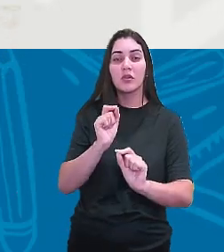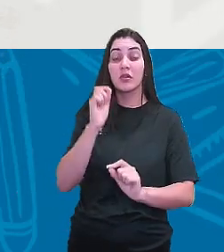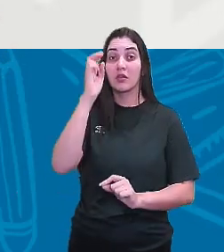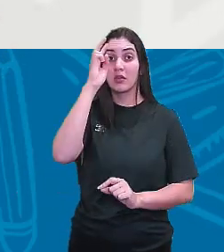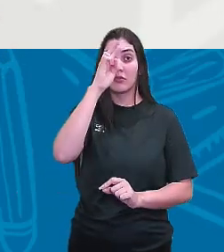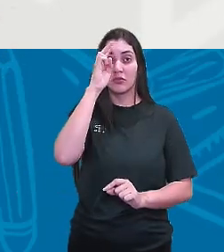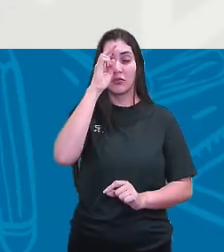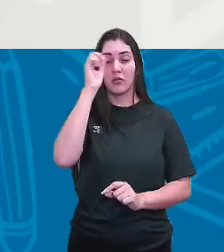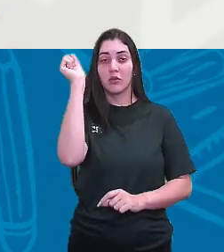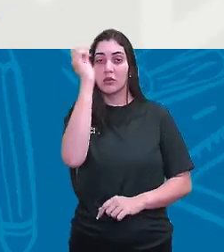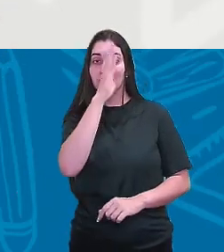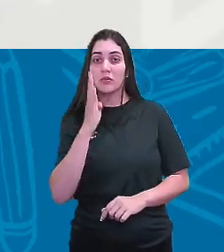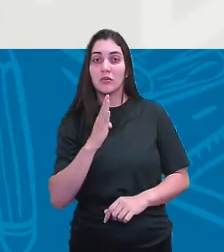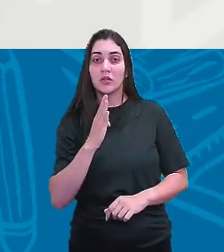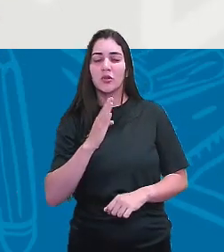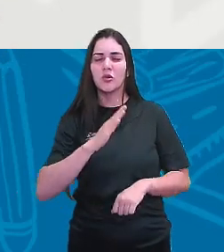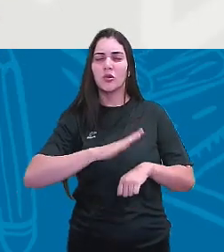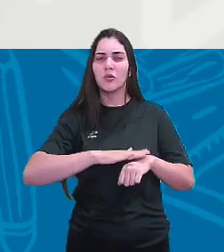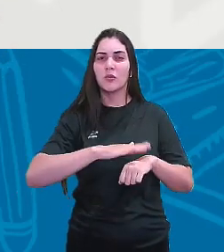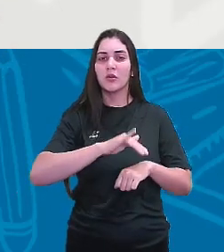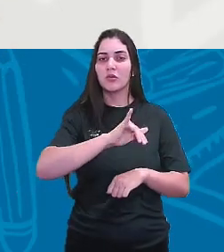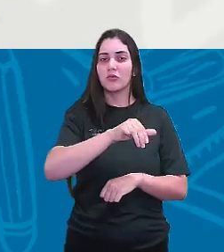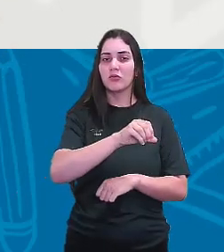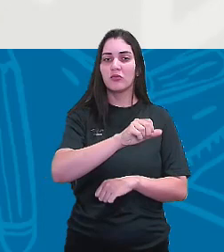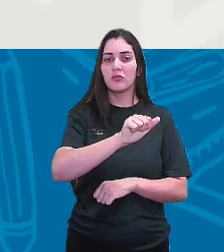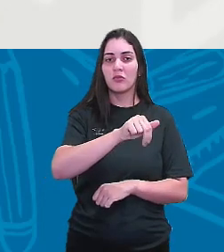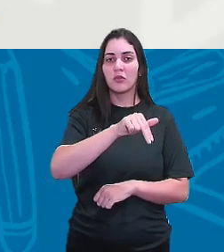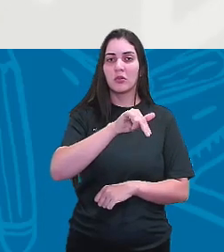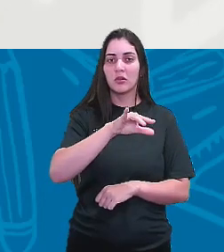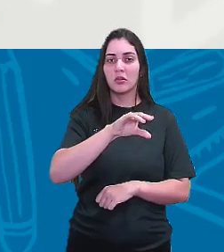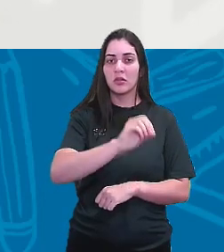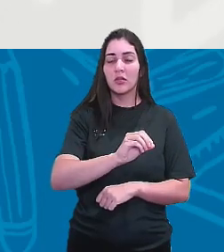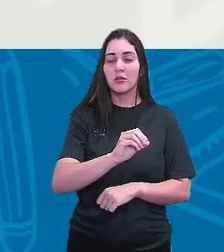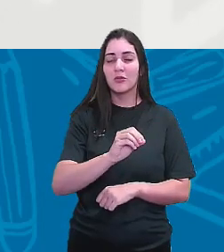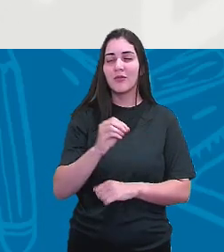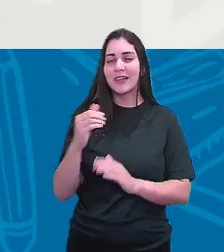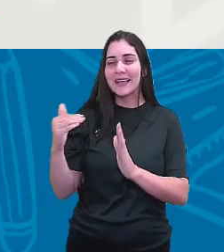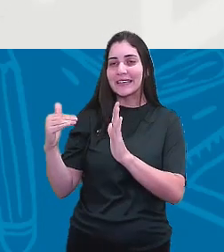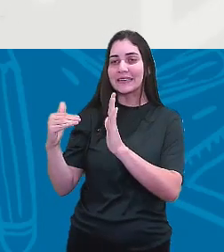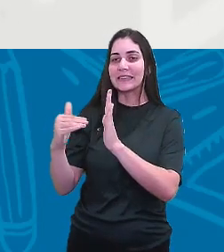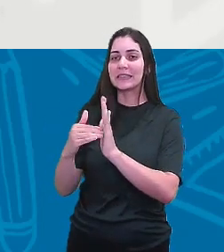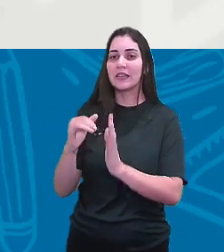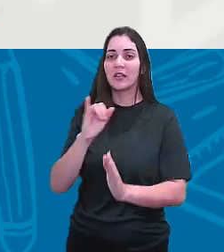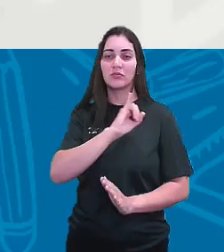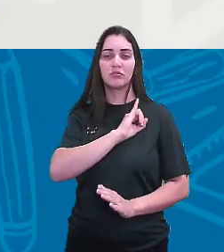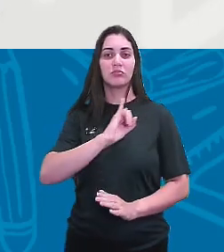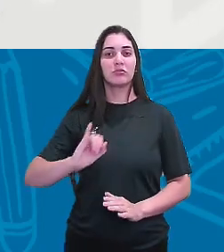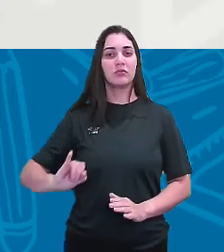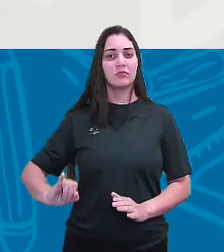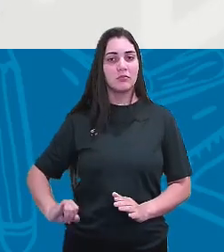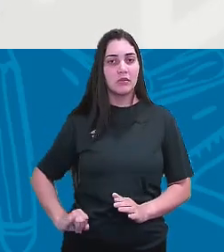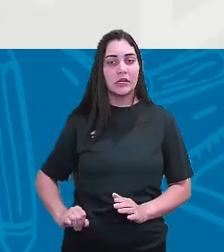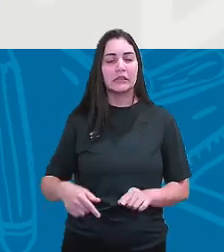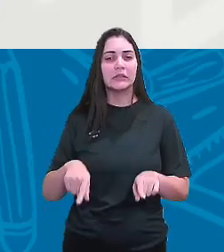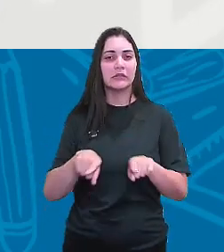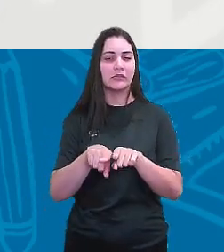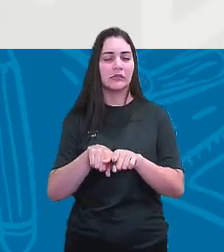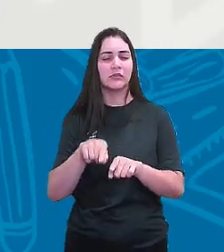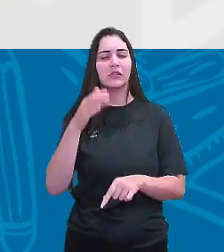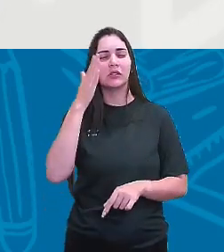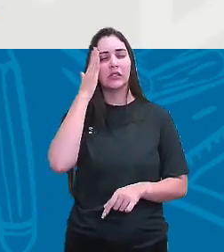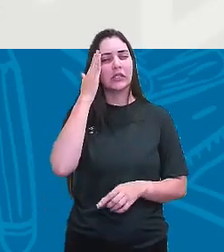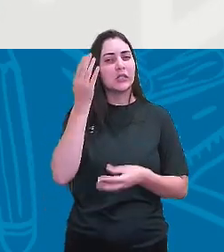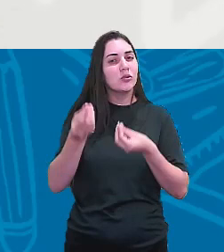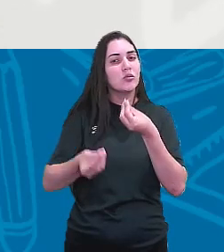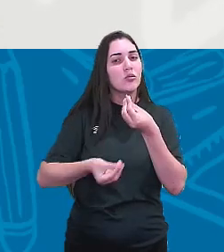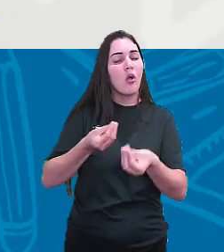Brasil, do período joanino até o império e, além disso, entender como todo esse